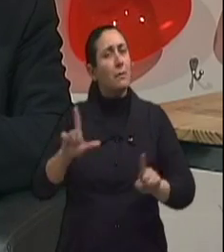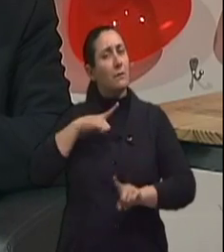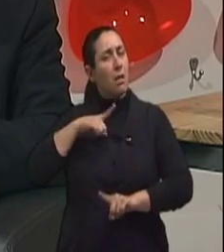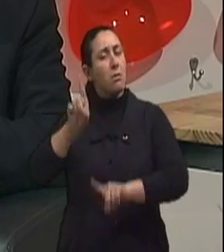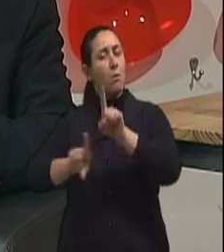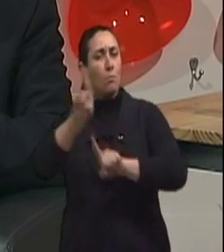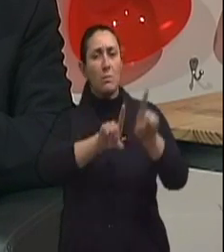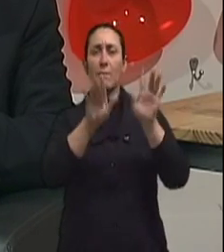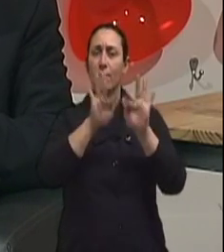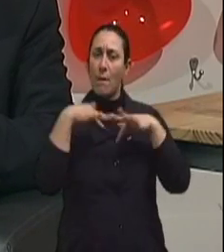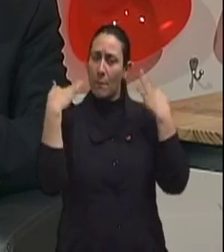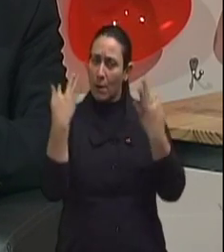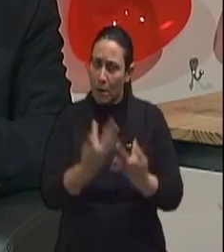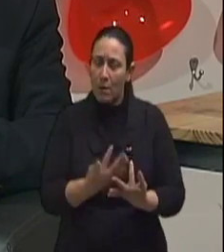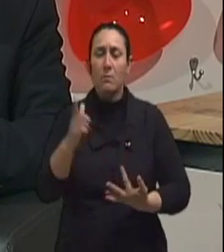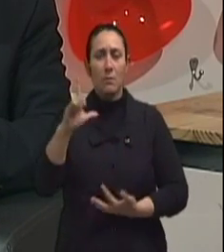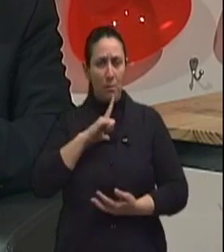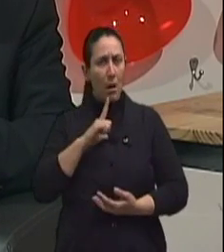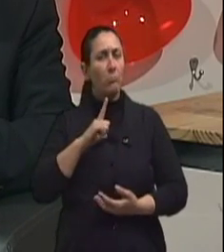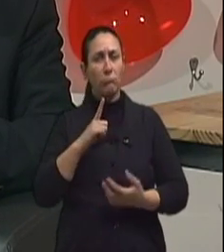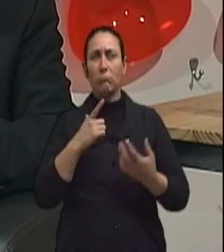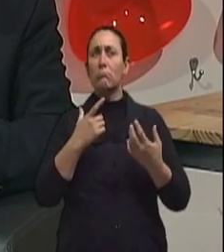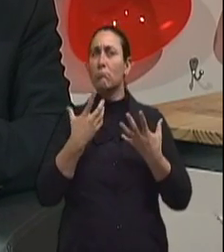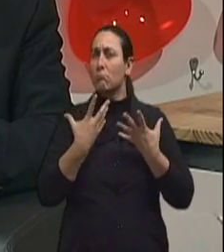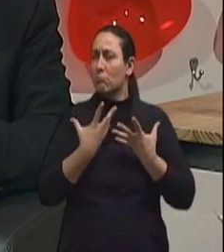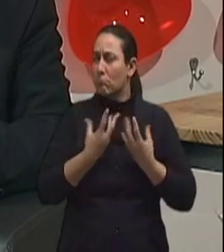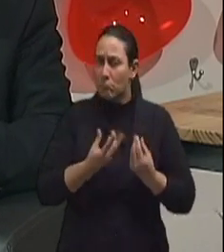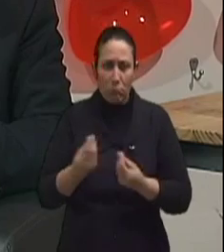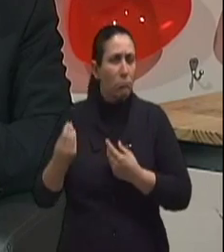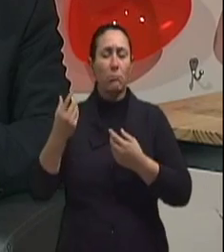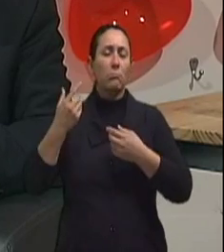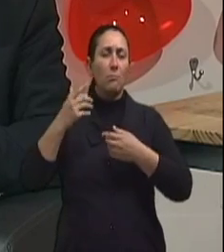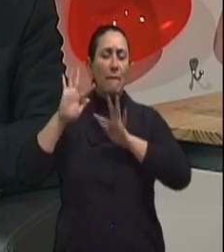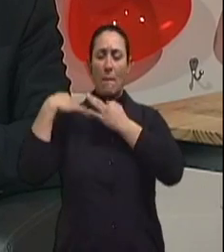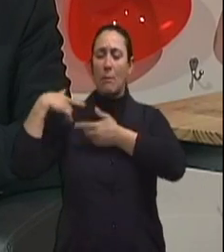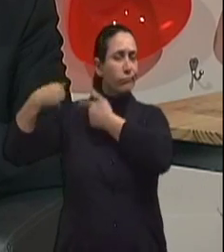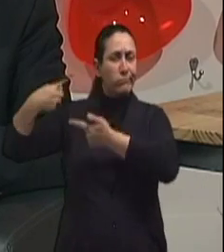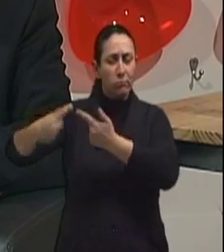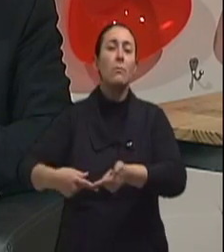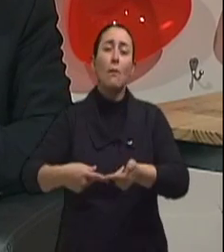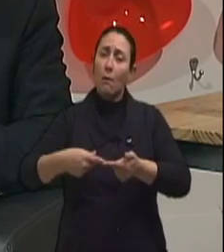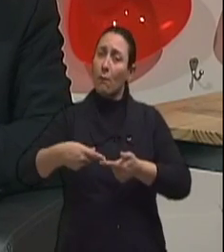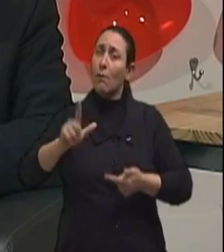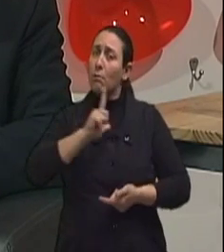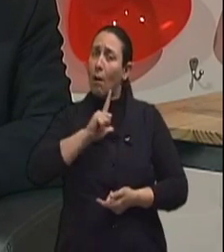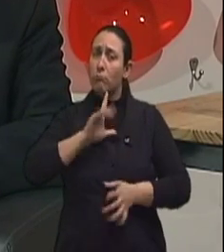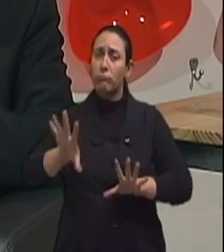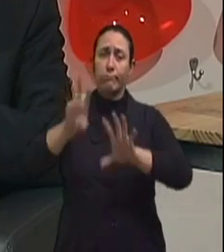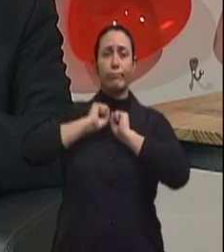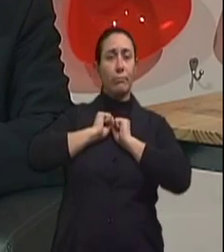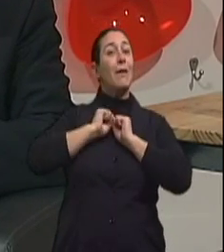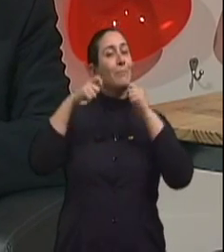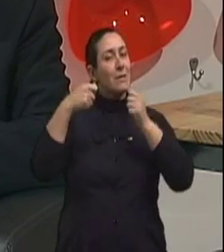famílias que têm incidência de vários casos, em várias gerações, onde nesse caso tem que se fazer o